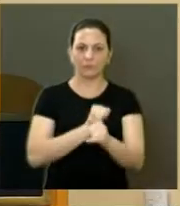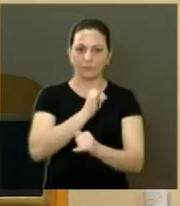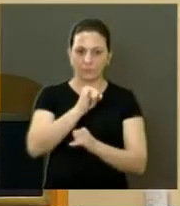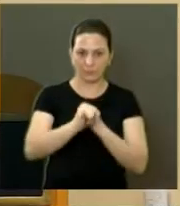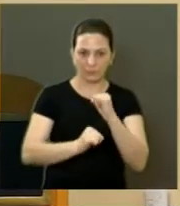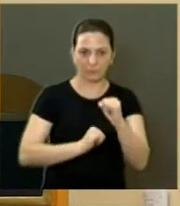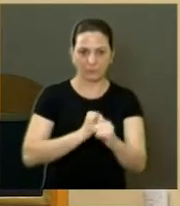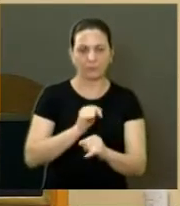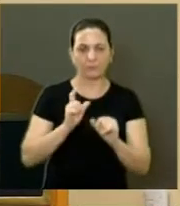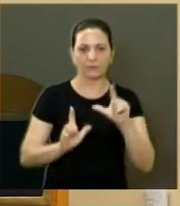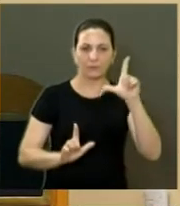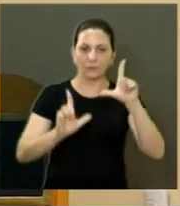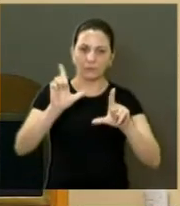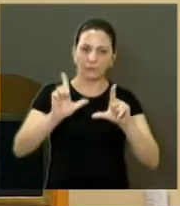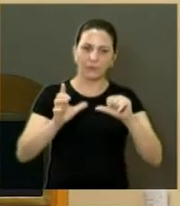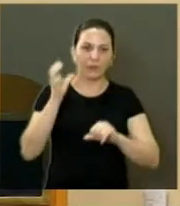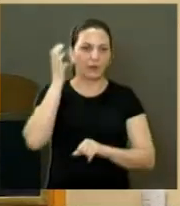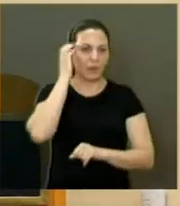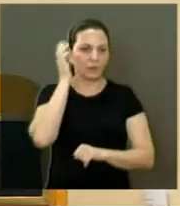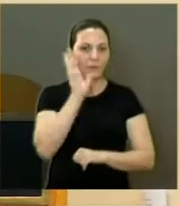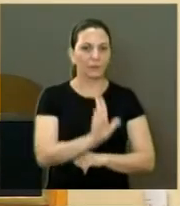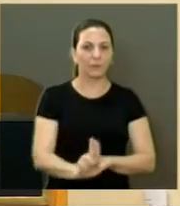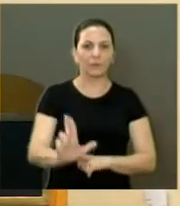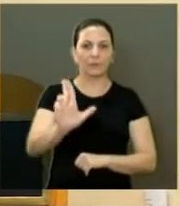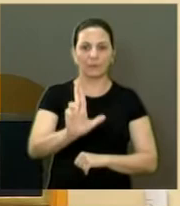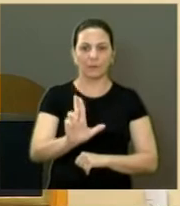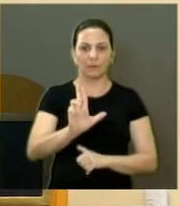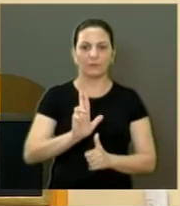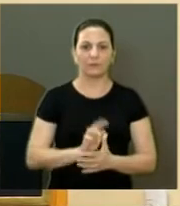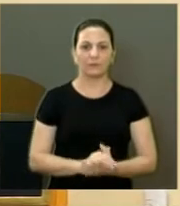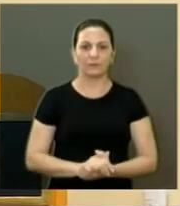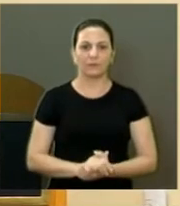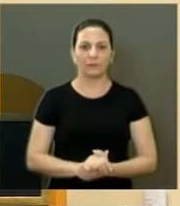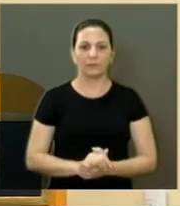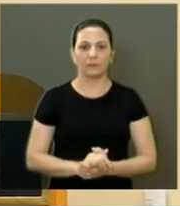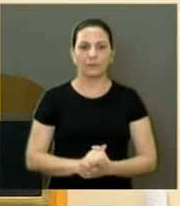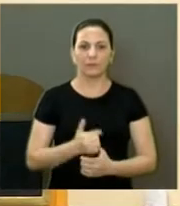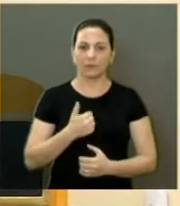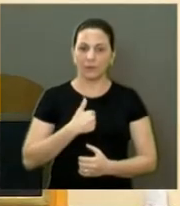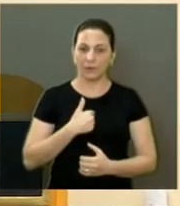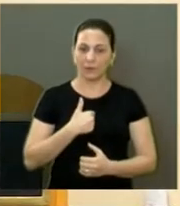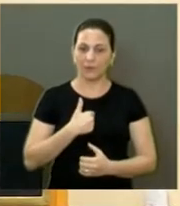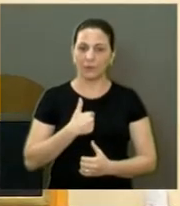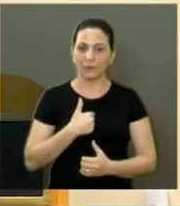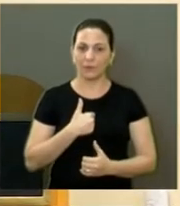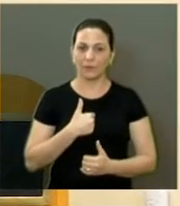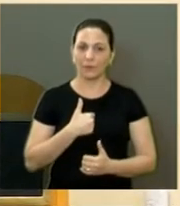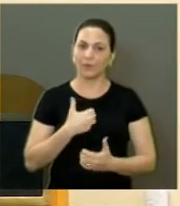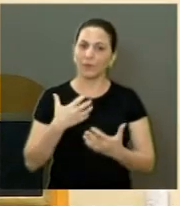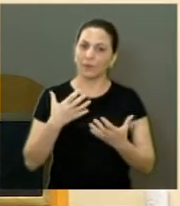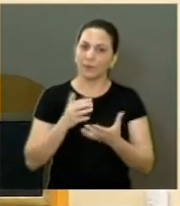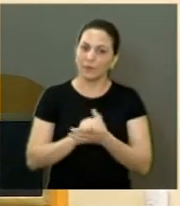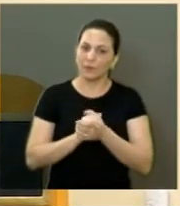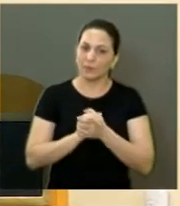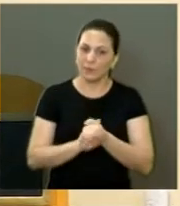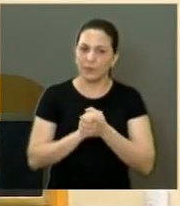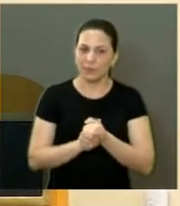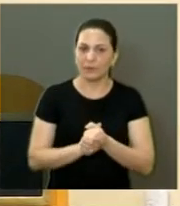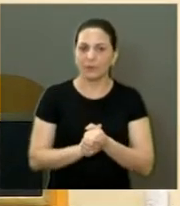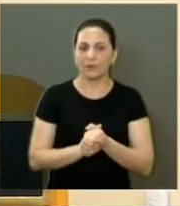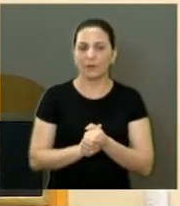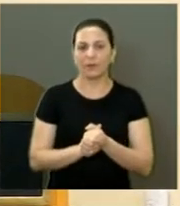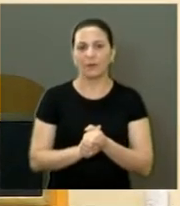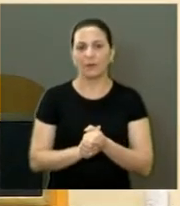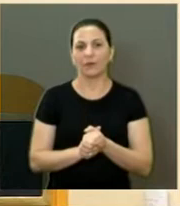TV Câmara, pela rádio Uniara. Quero cumprimentar aqui os moradores da